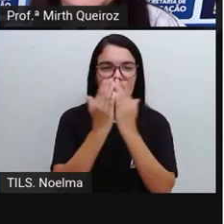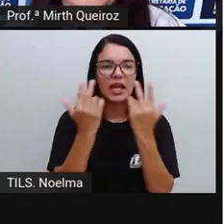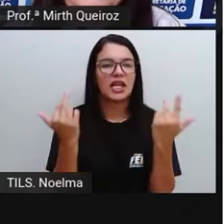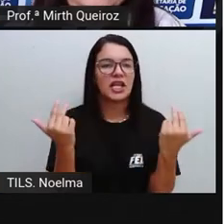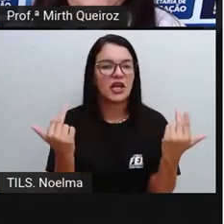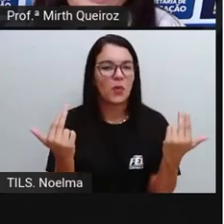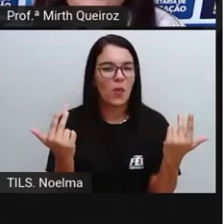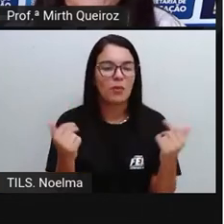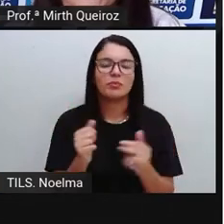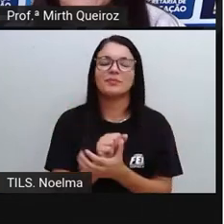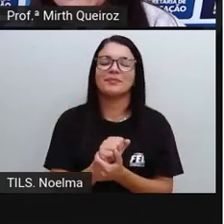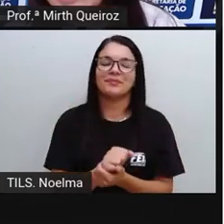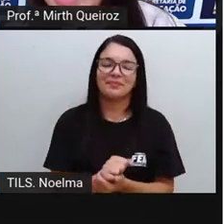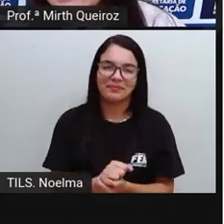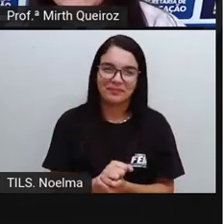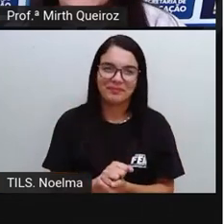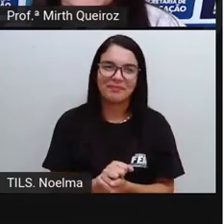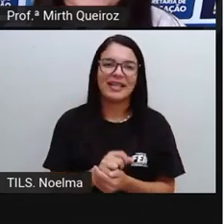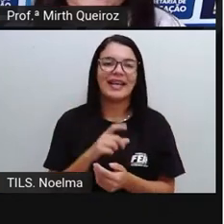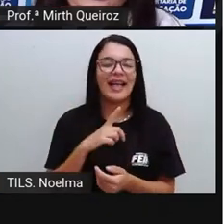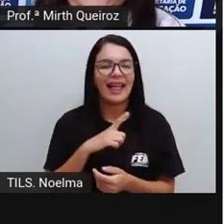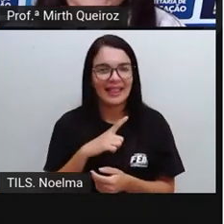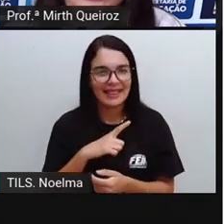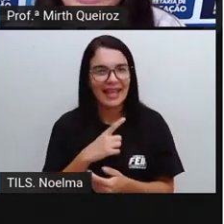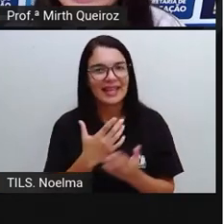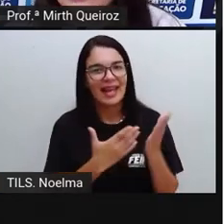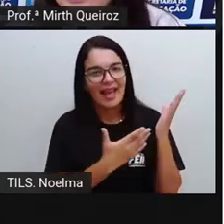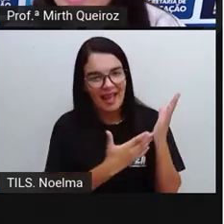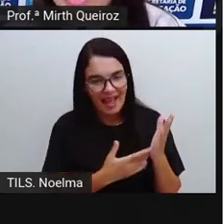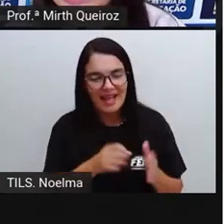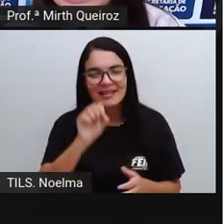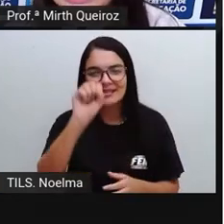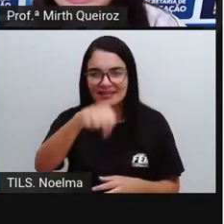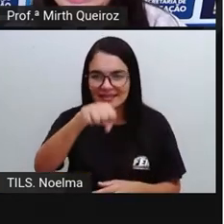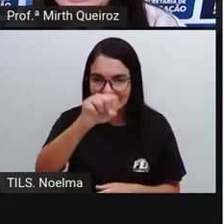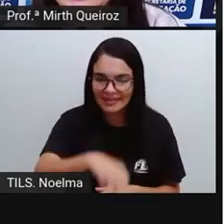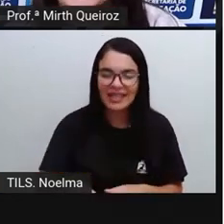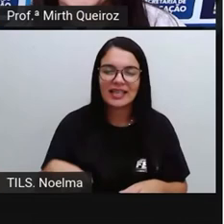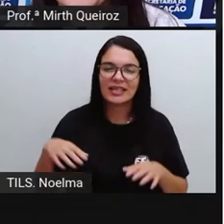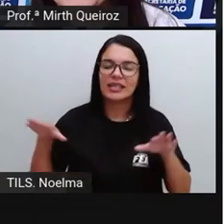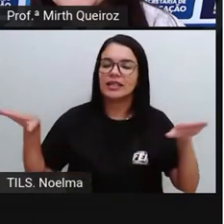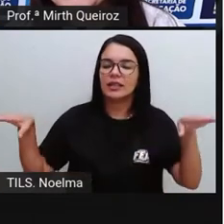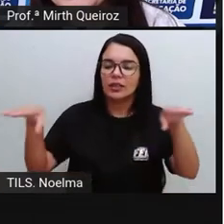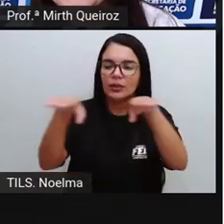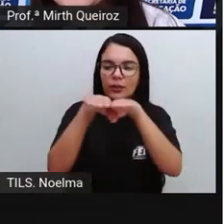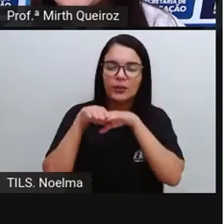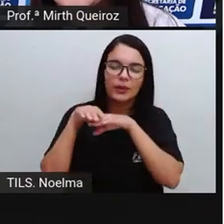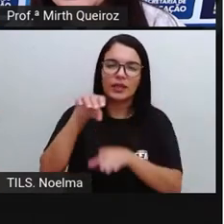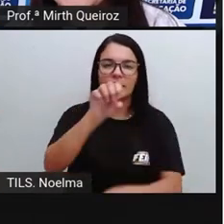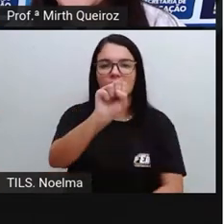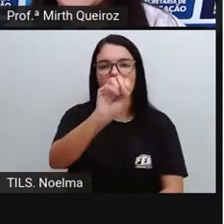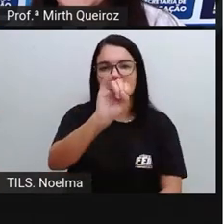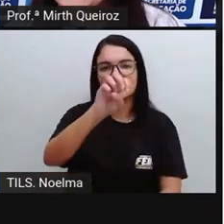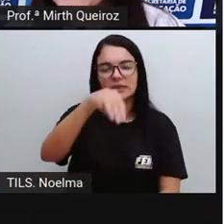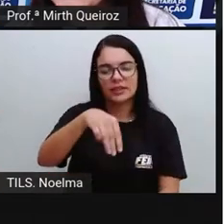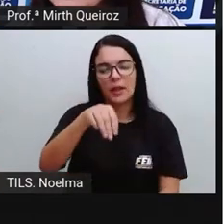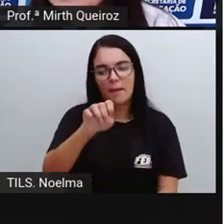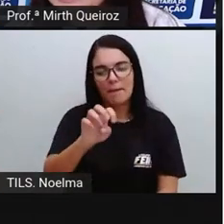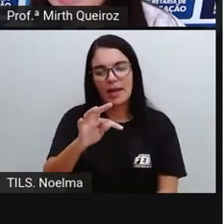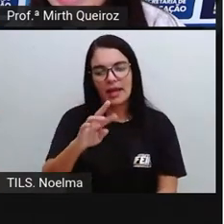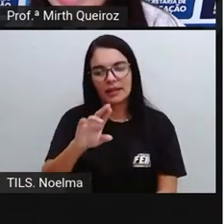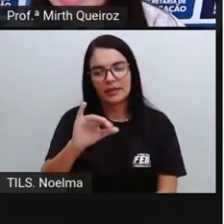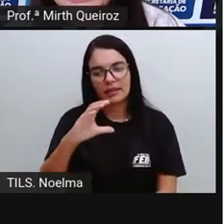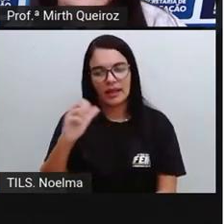Se é igual um lado e outro, se são iguais, a gente vai dizer que se trata de uma figura